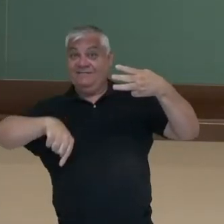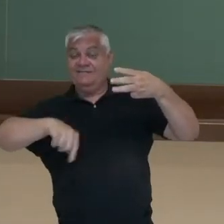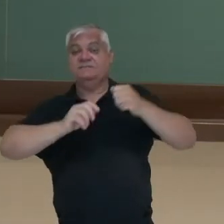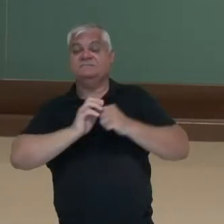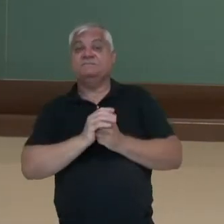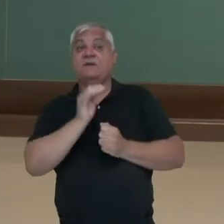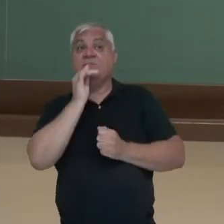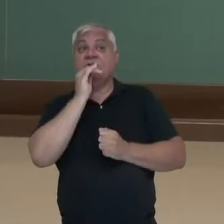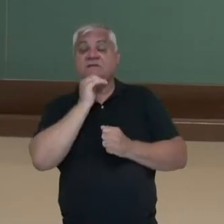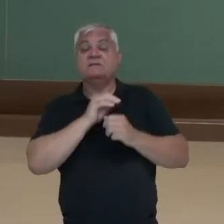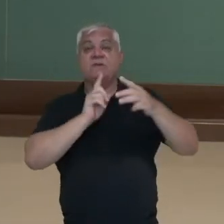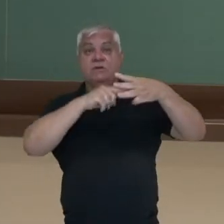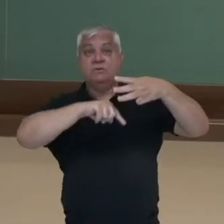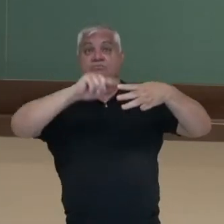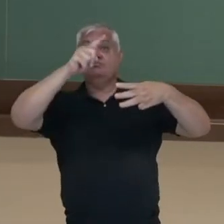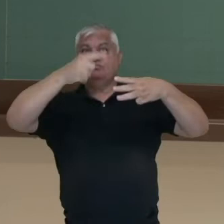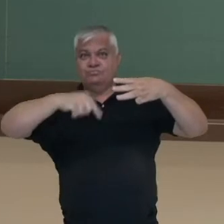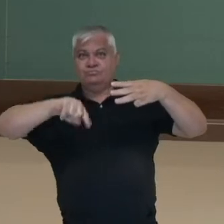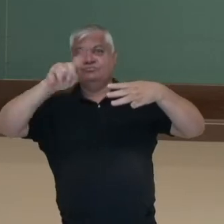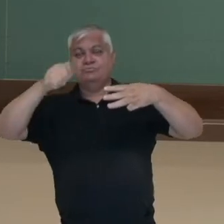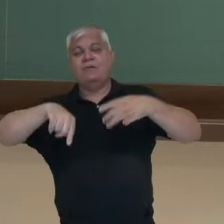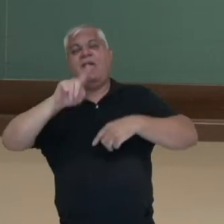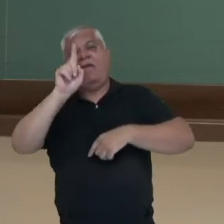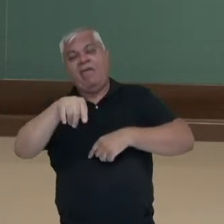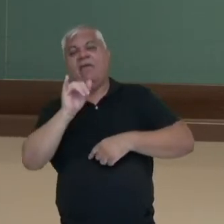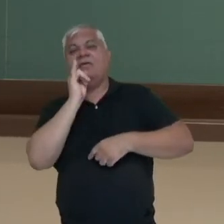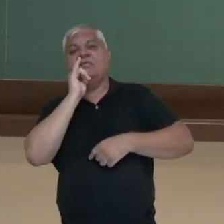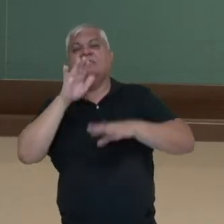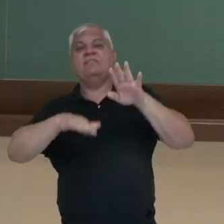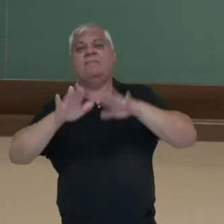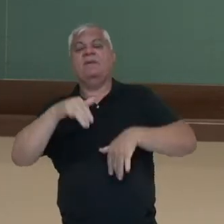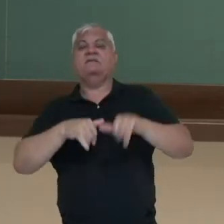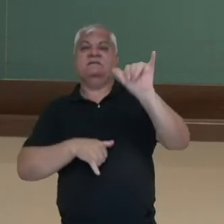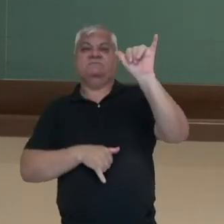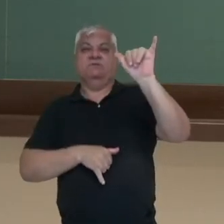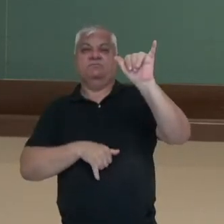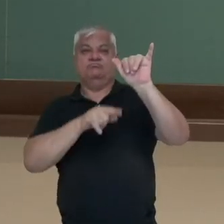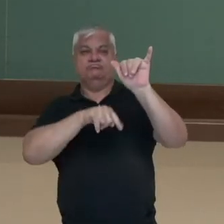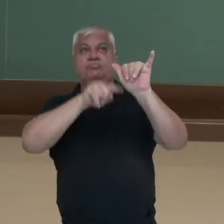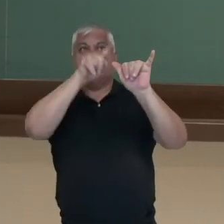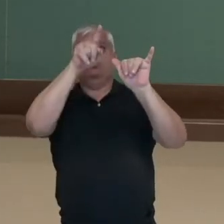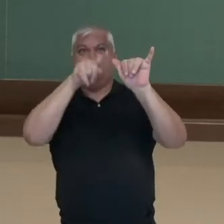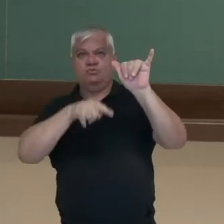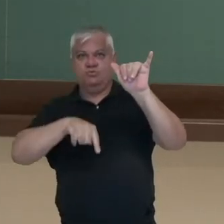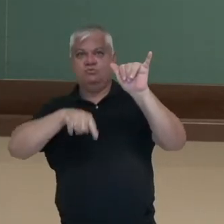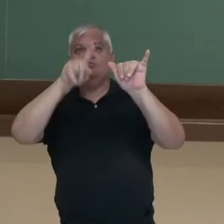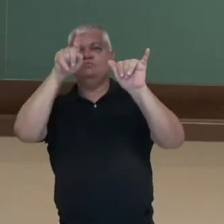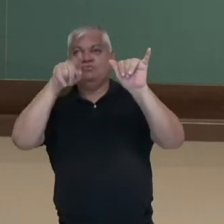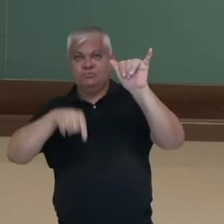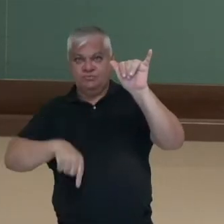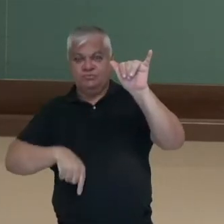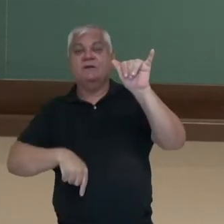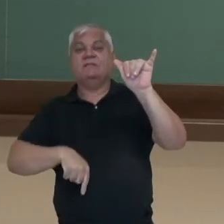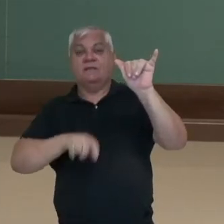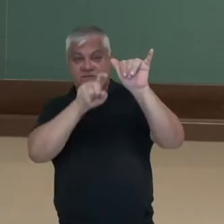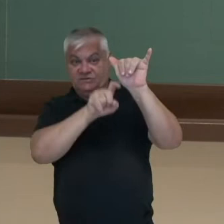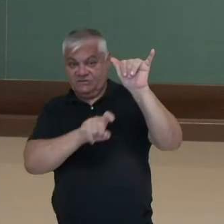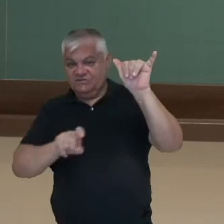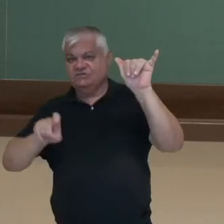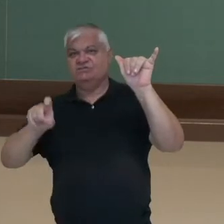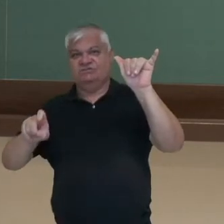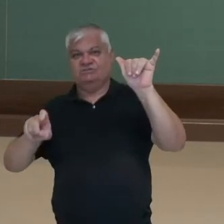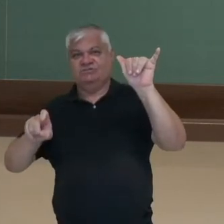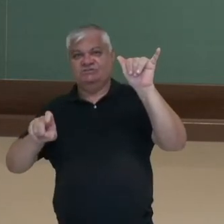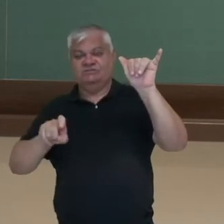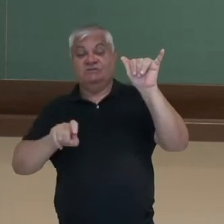curva da função é deslocada em relação ao eixo y, tá? Esse é o eixo y. Então, há um deslocamento aqui